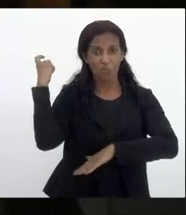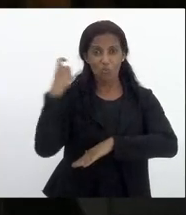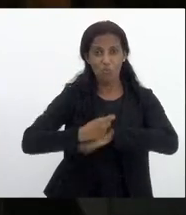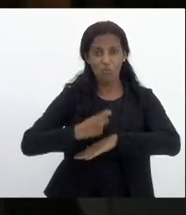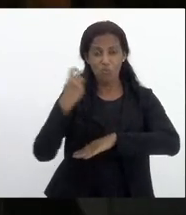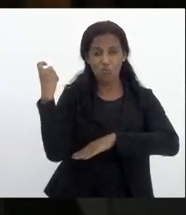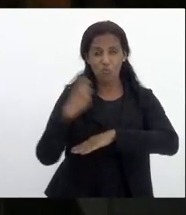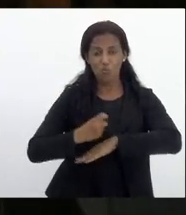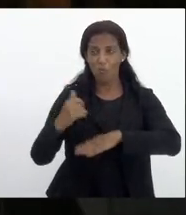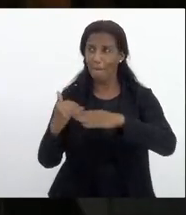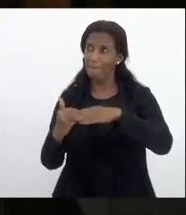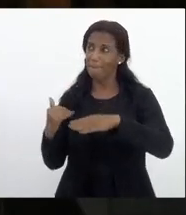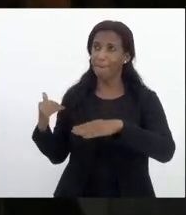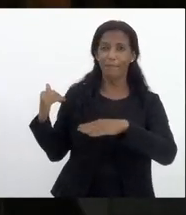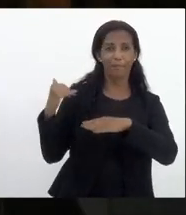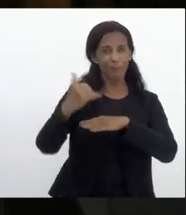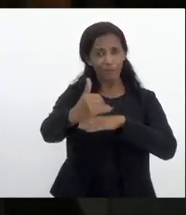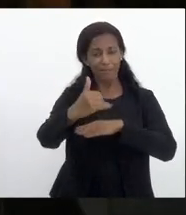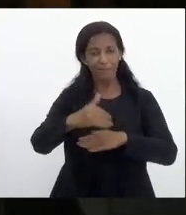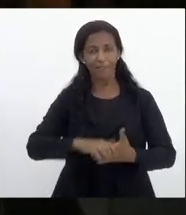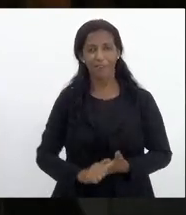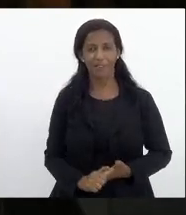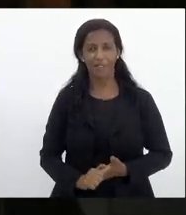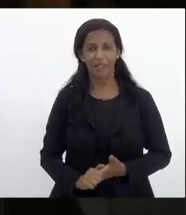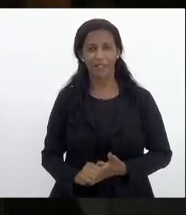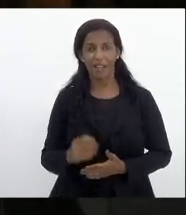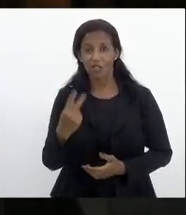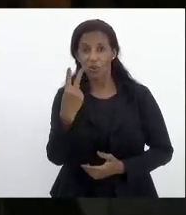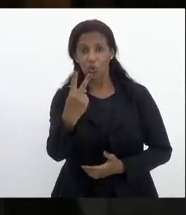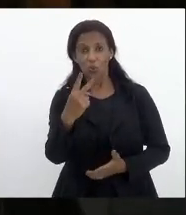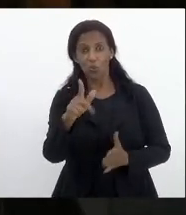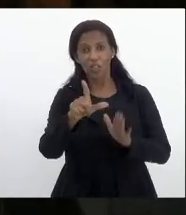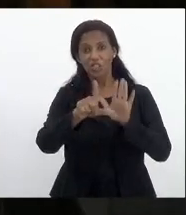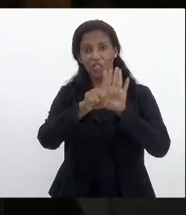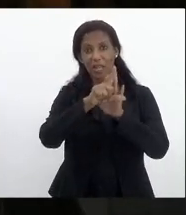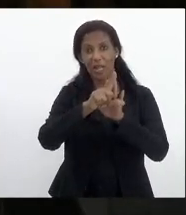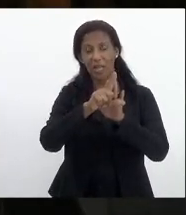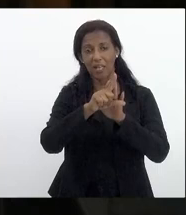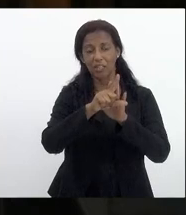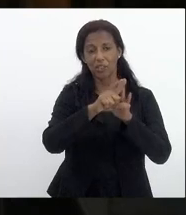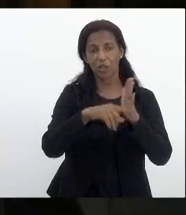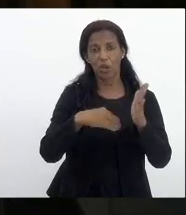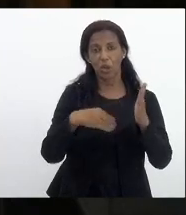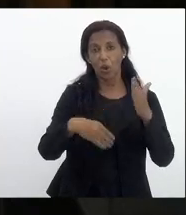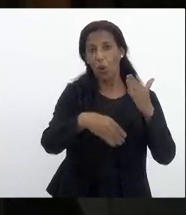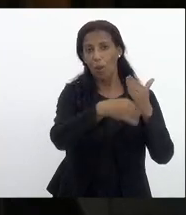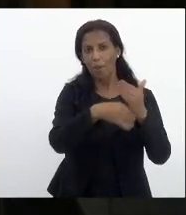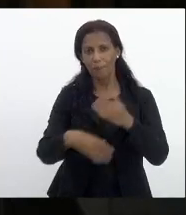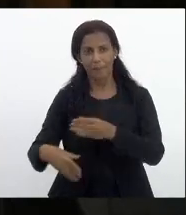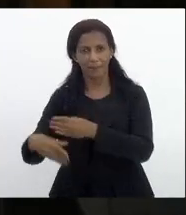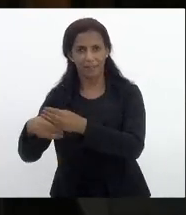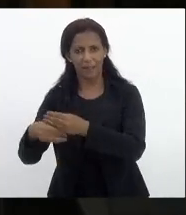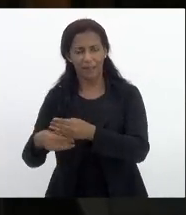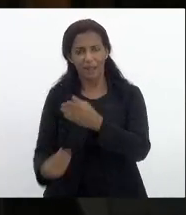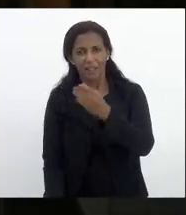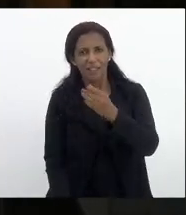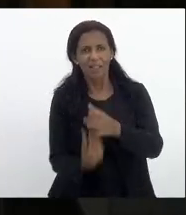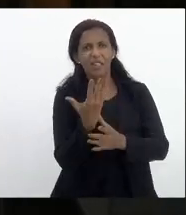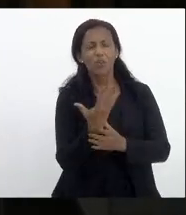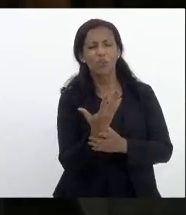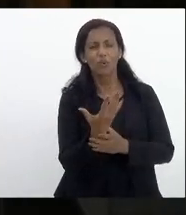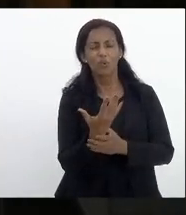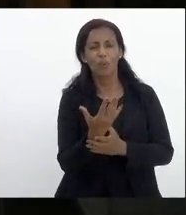extrapola as duas leis complementares é um decreto que criou